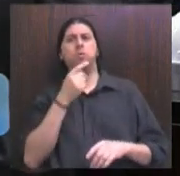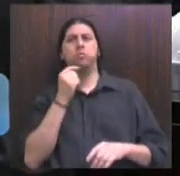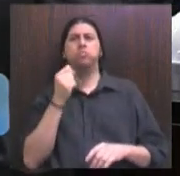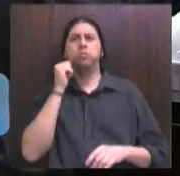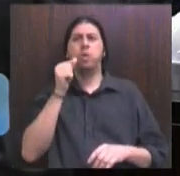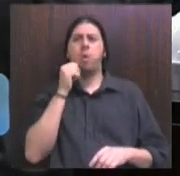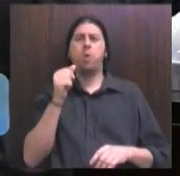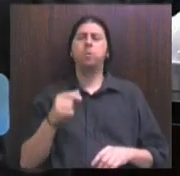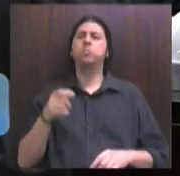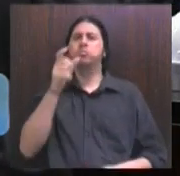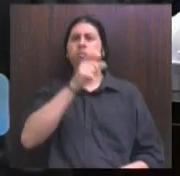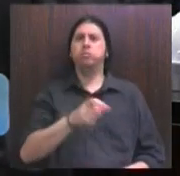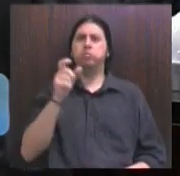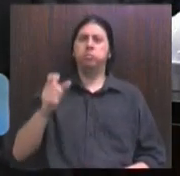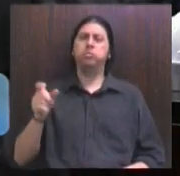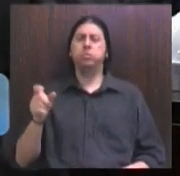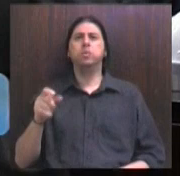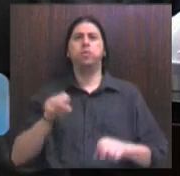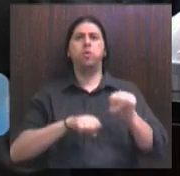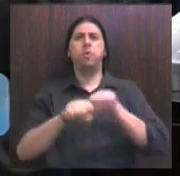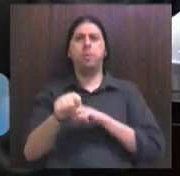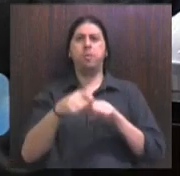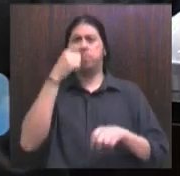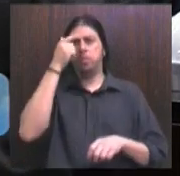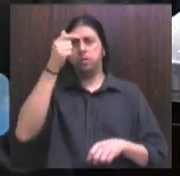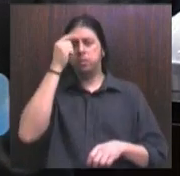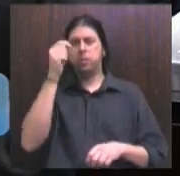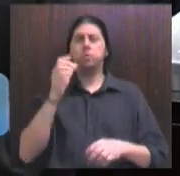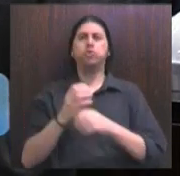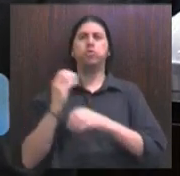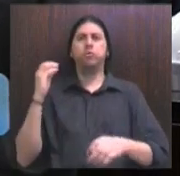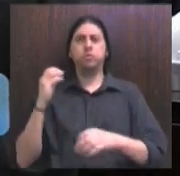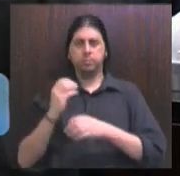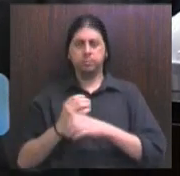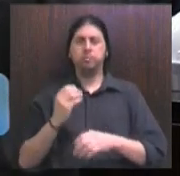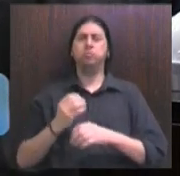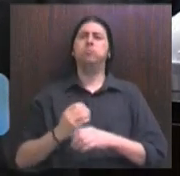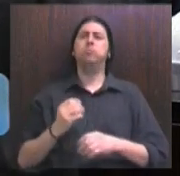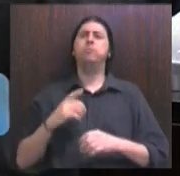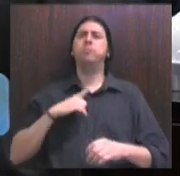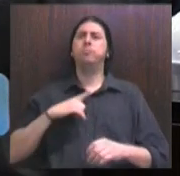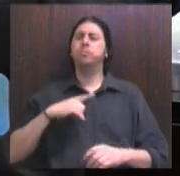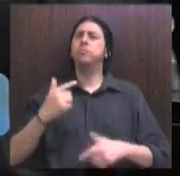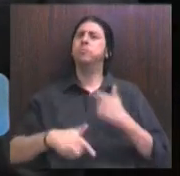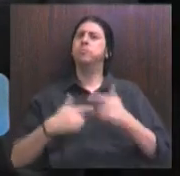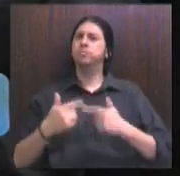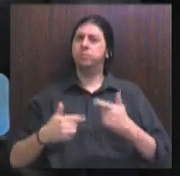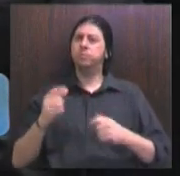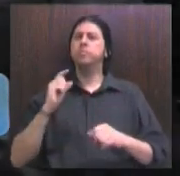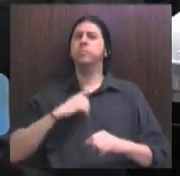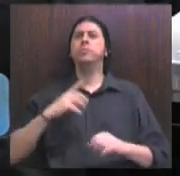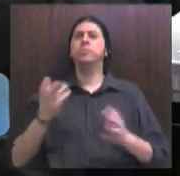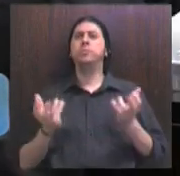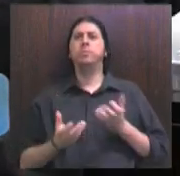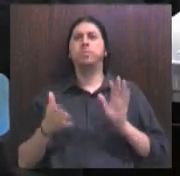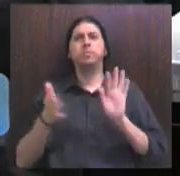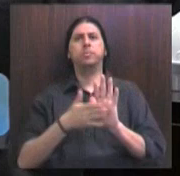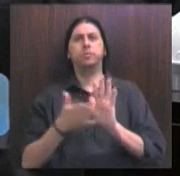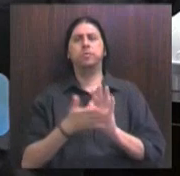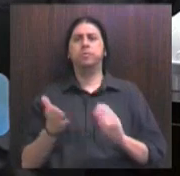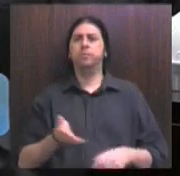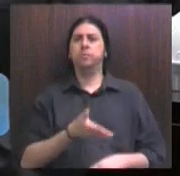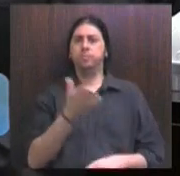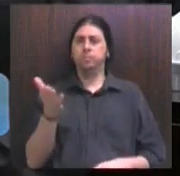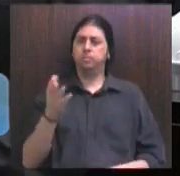mas na prática, no dia a dia, e tem prestado serviço ao nosso Estado, ao nosso Brasil. Então, quero aqui parabenizar a